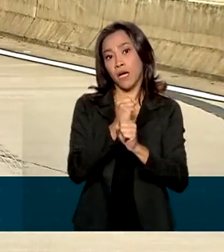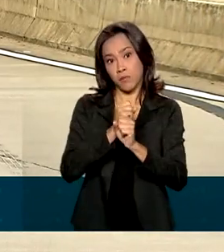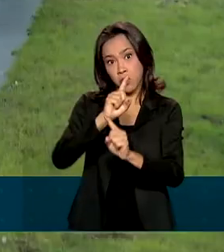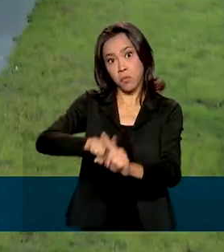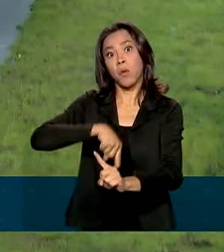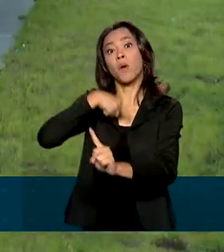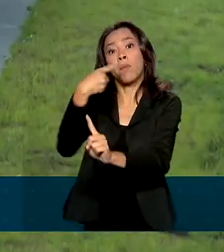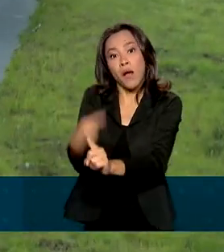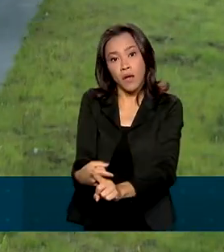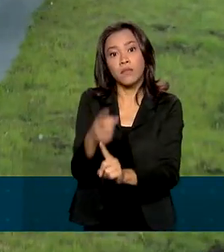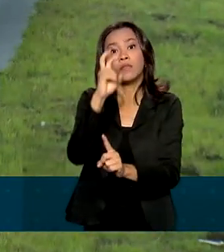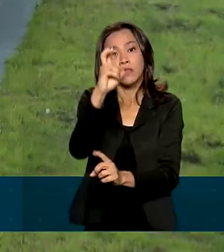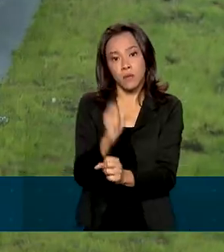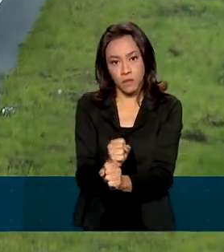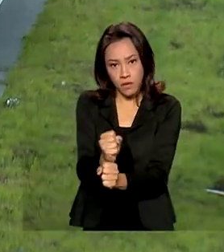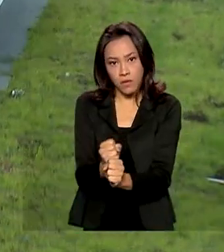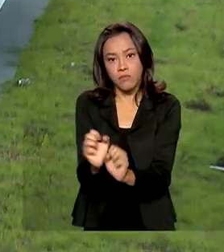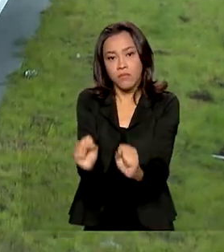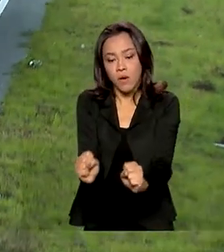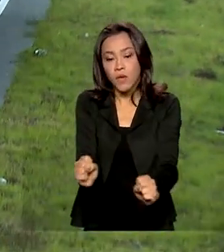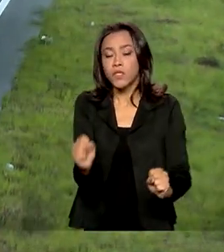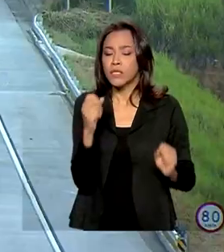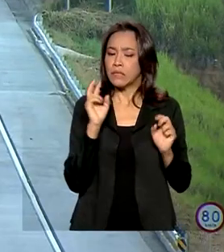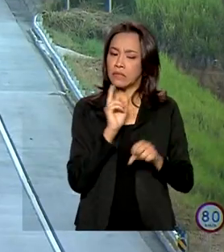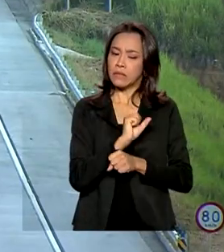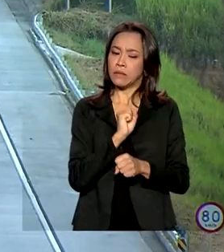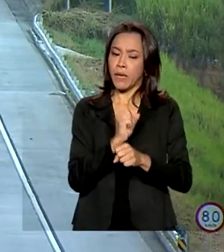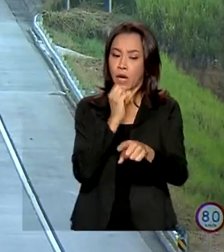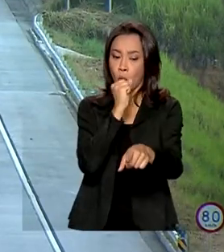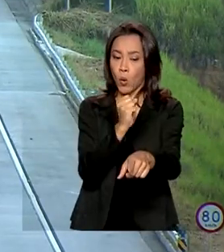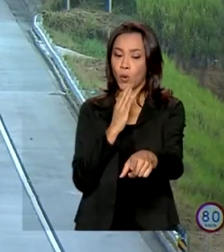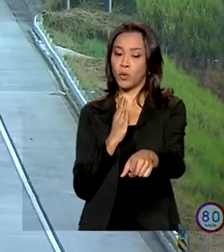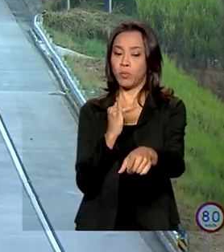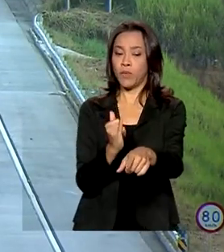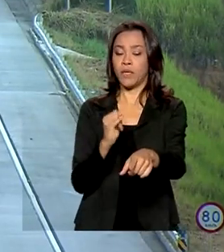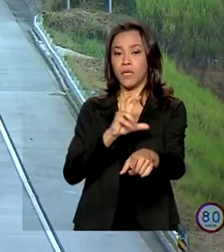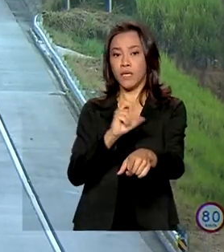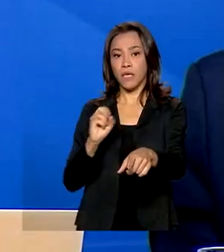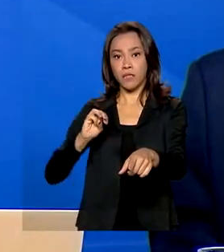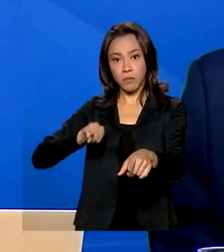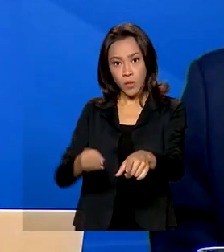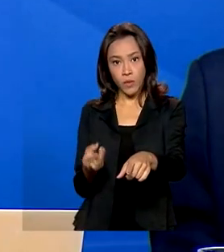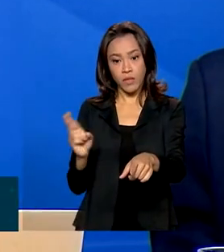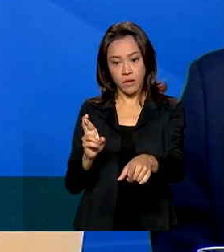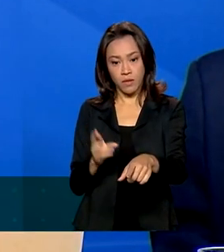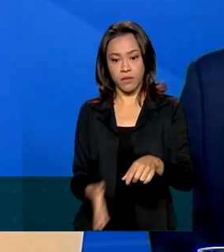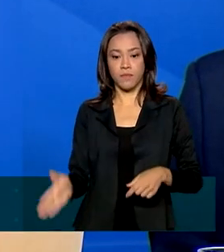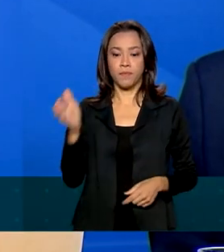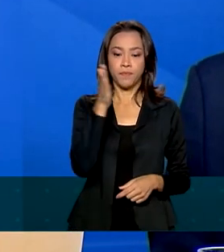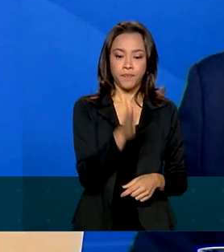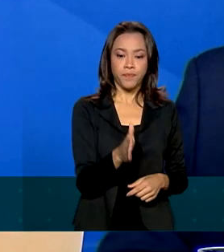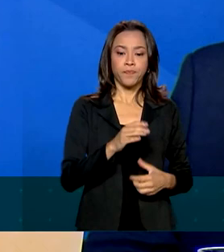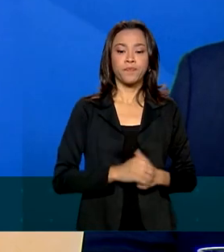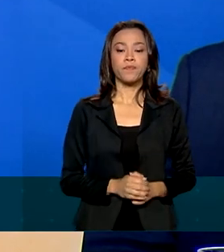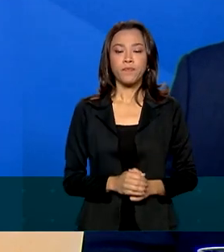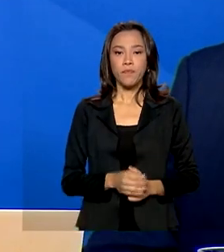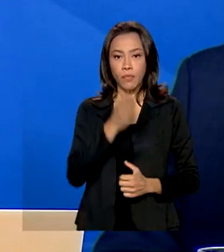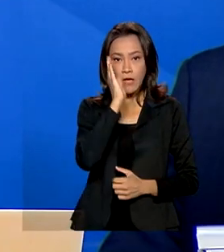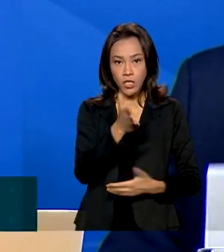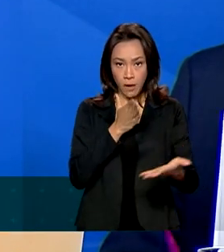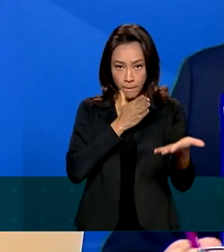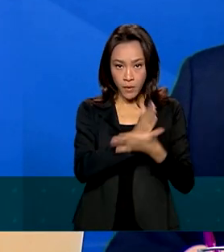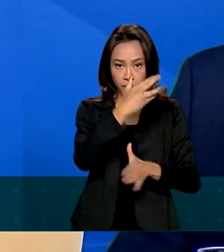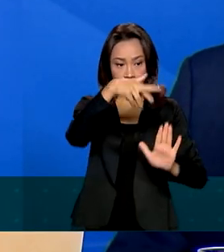5 anos. O investimento esperado é de 8 bilhões e 500 milhões de reais. Aprovamos o critério de